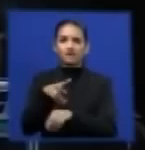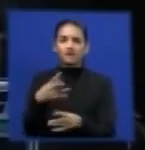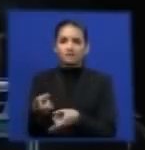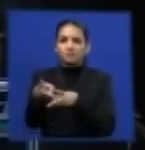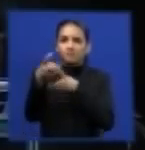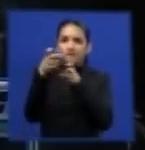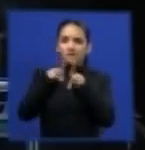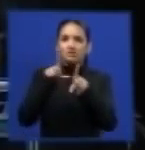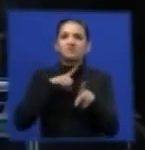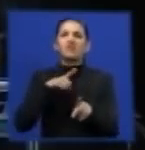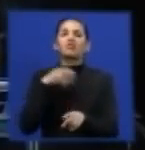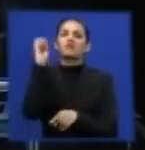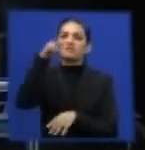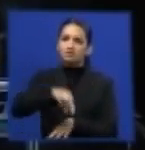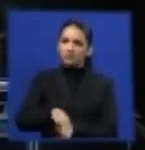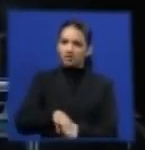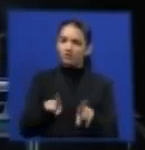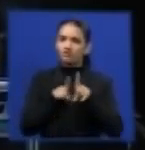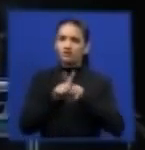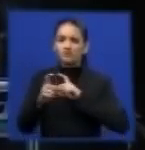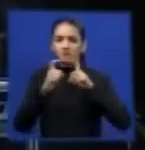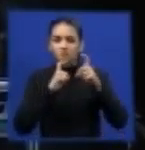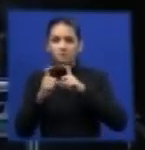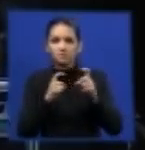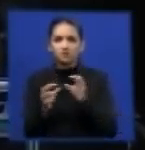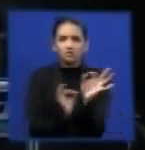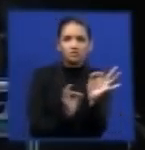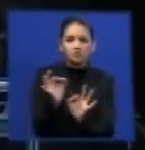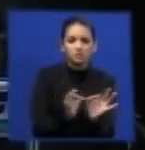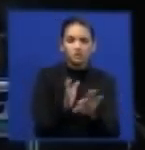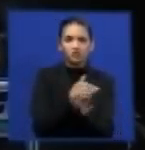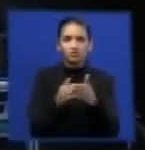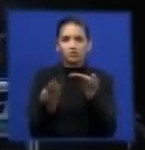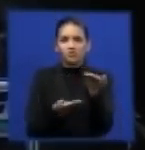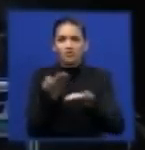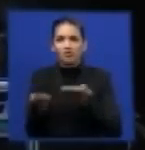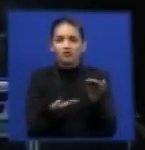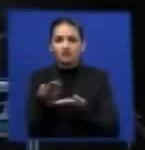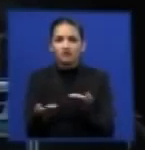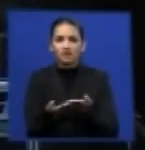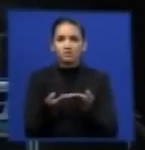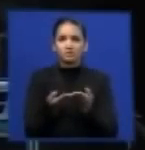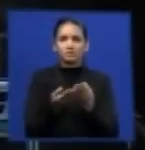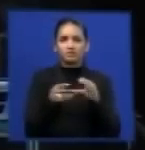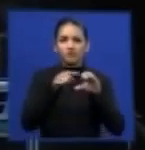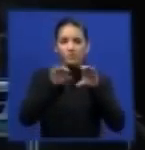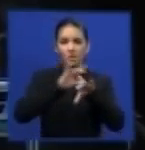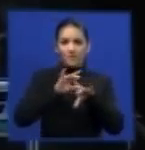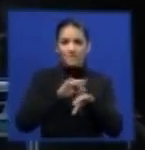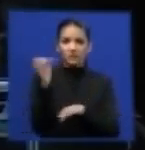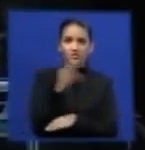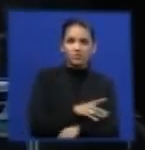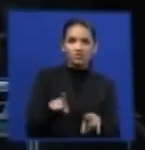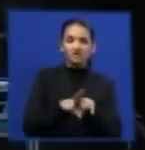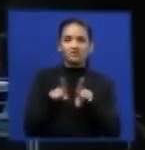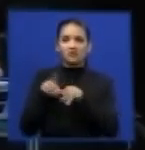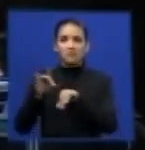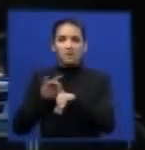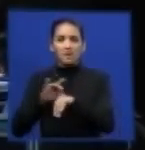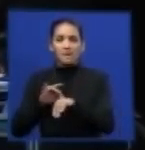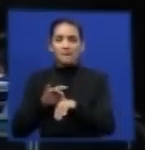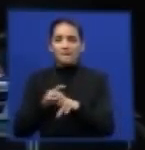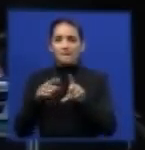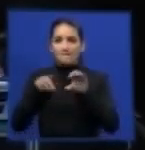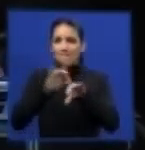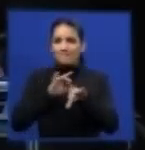ambiental dos pneus em todo o ciclo de vida, desde o pneu novo até o pneu inservível, que eles chamam de end-of-life tires, pneu em final de